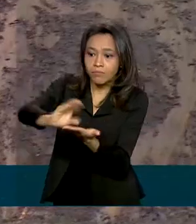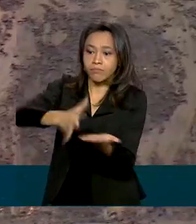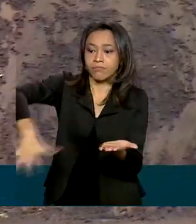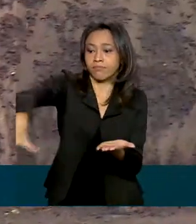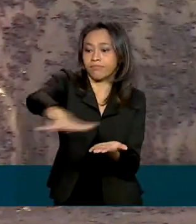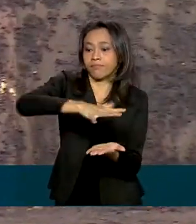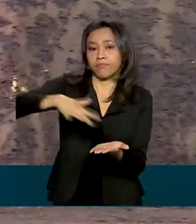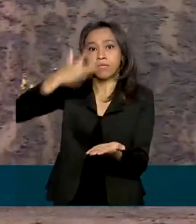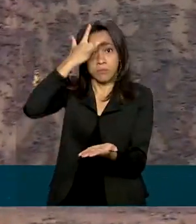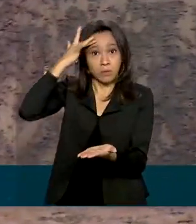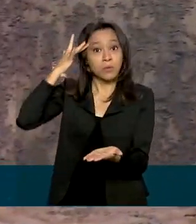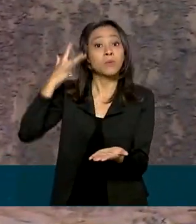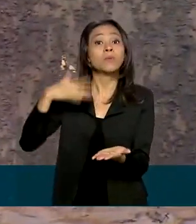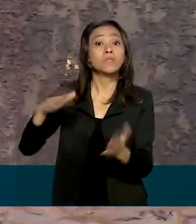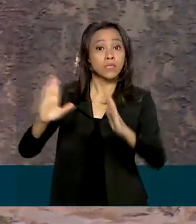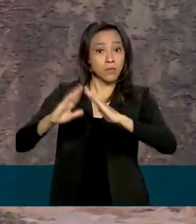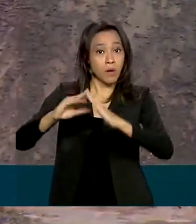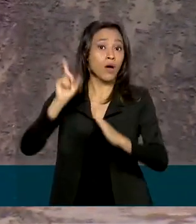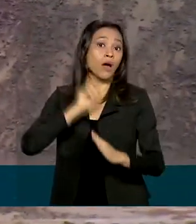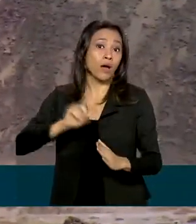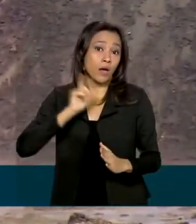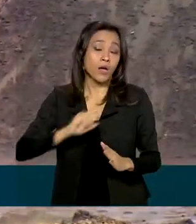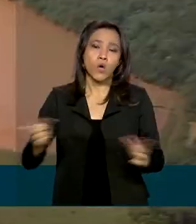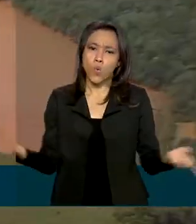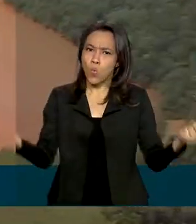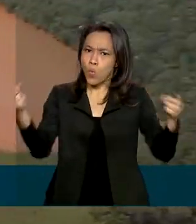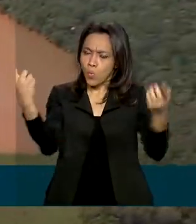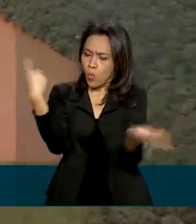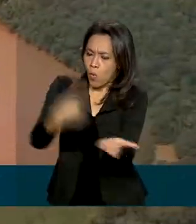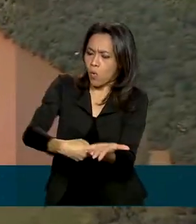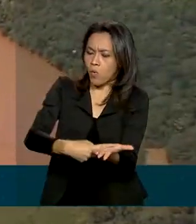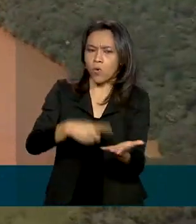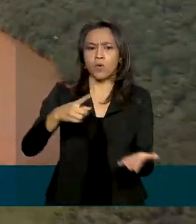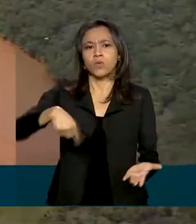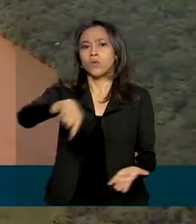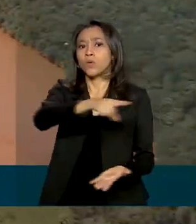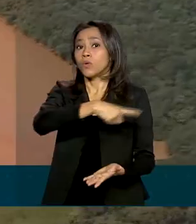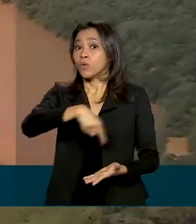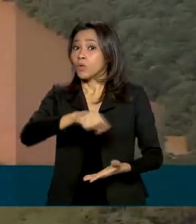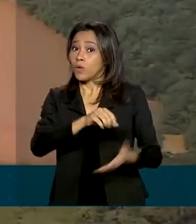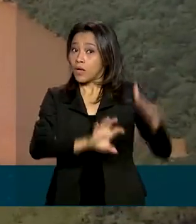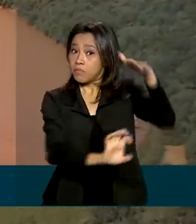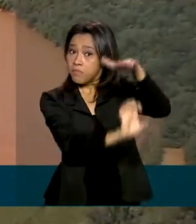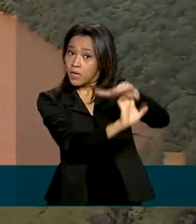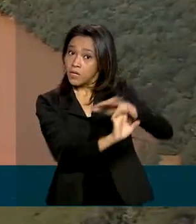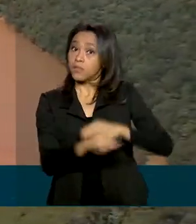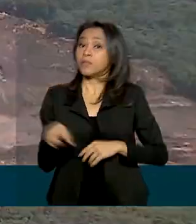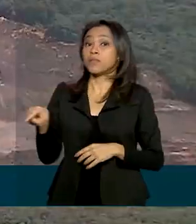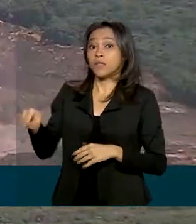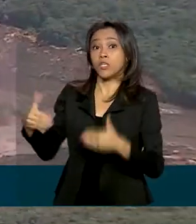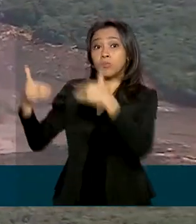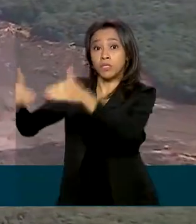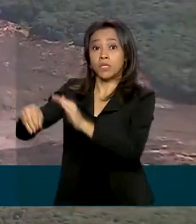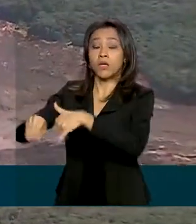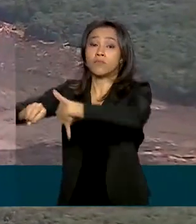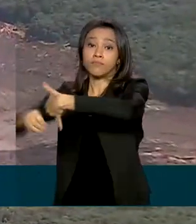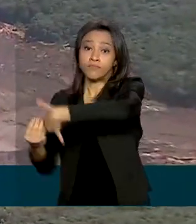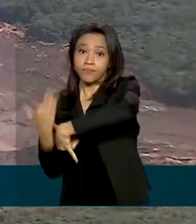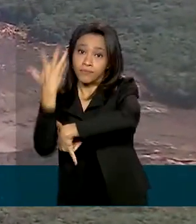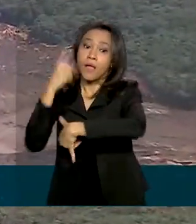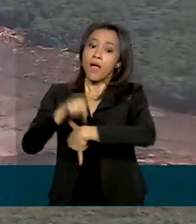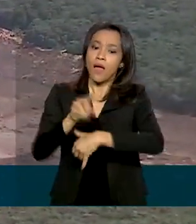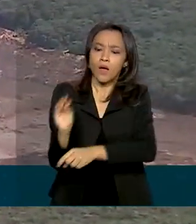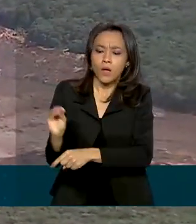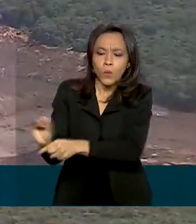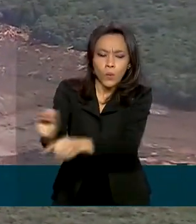O acordo entre o Ministério do Meio Ambiente e a Vale destina R 150 milhões da multa para melhorias nos